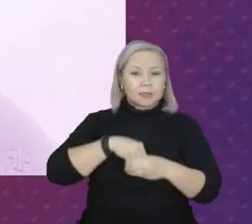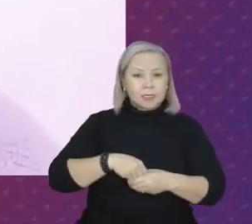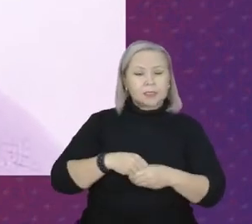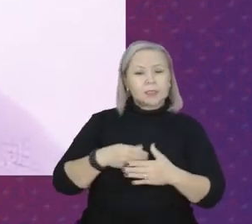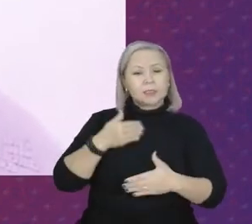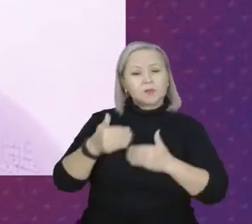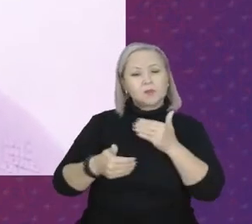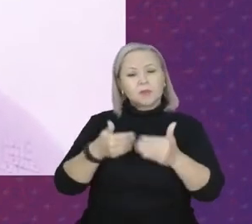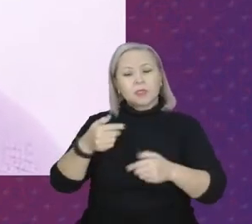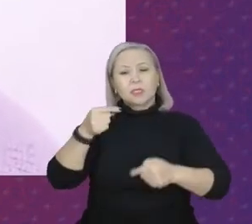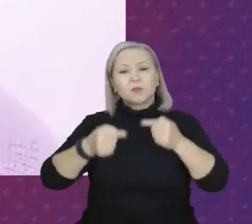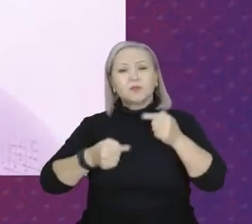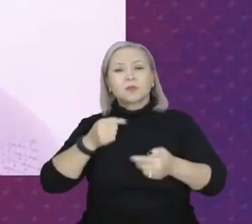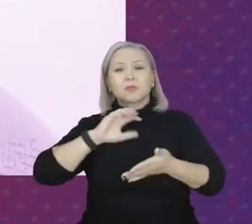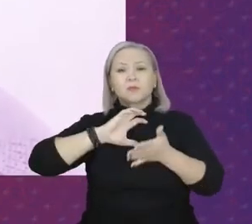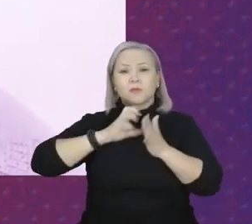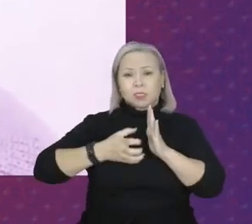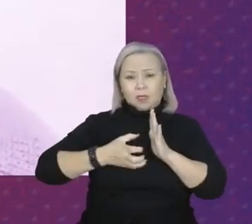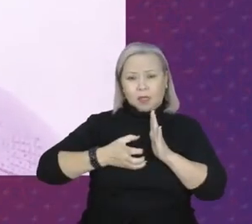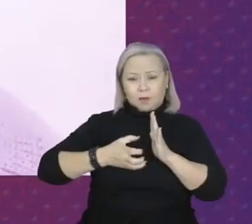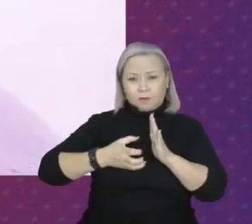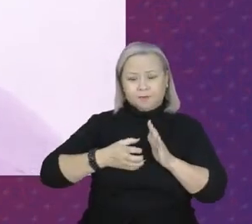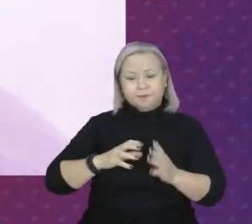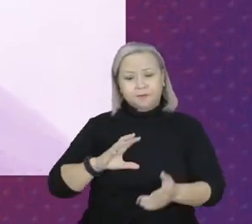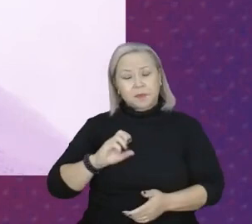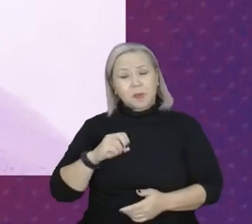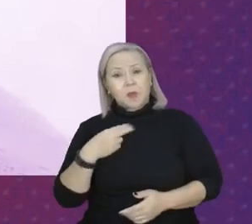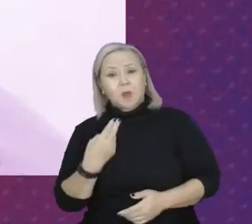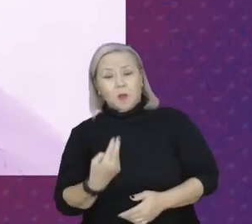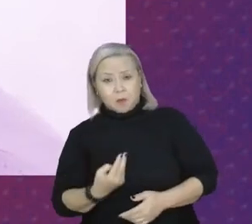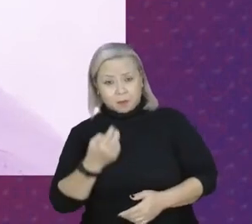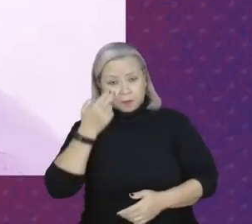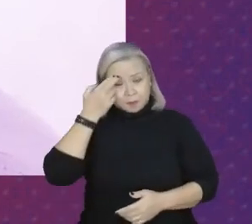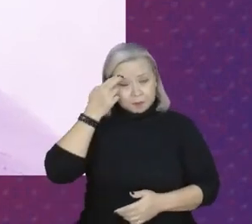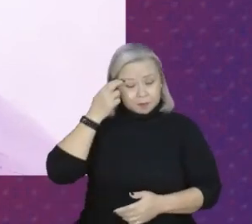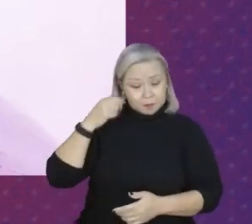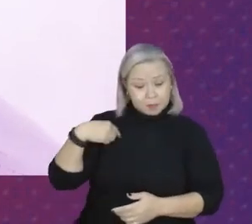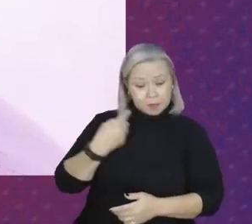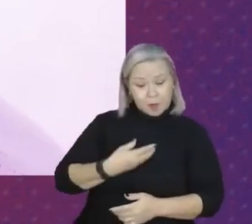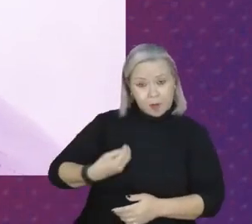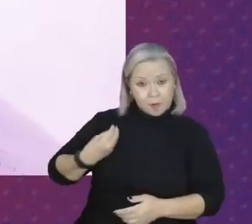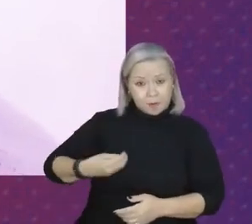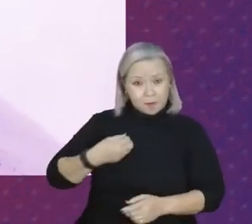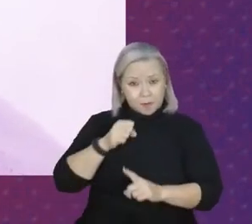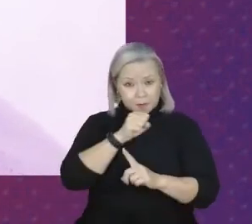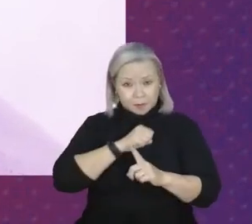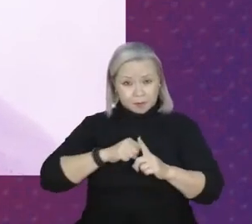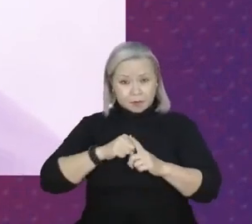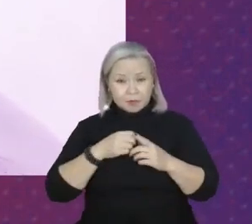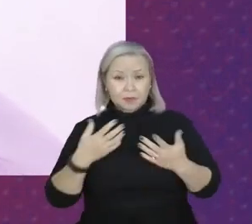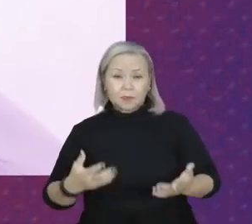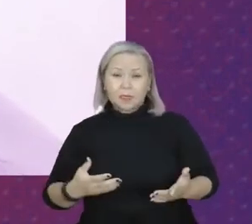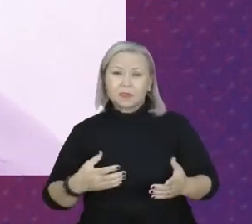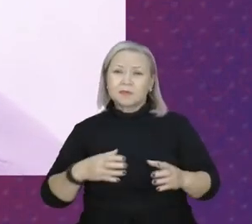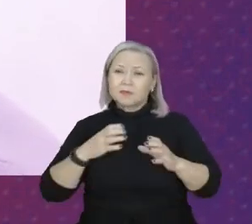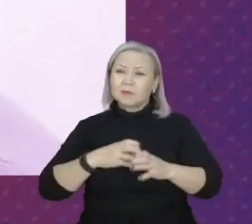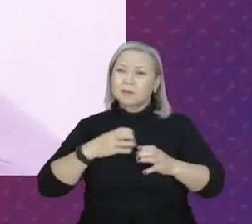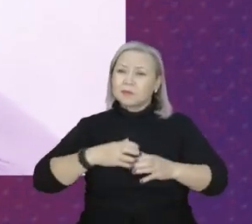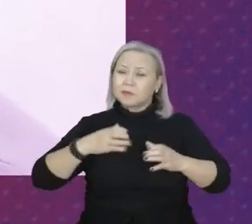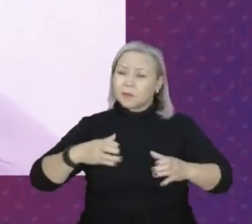processo político partidário. Ou seria, nós vivemos em uma sociedade onde a maioria